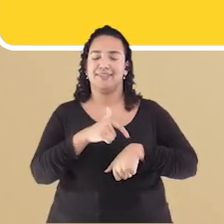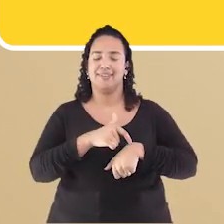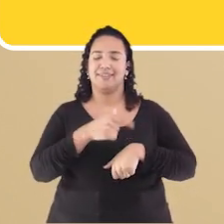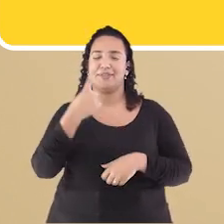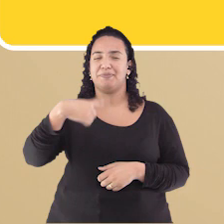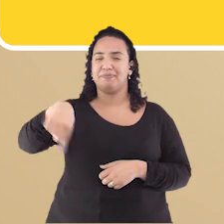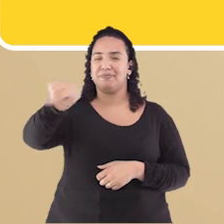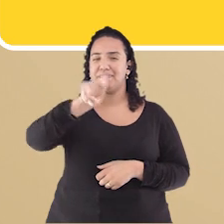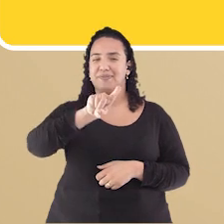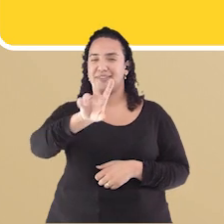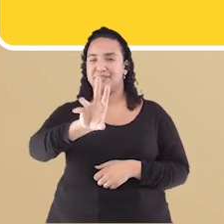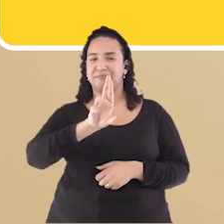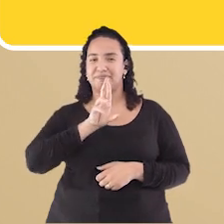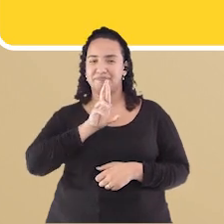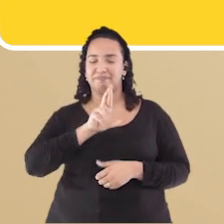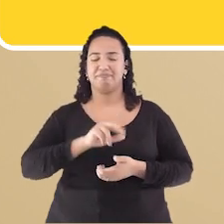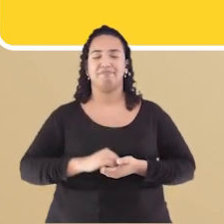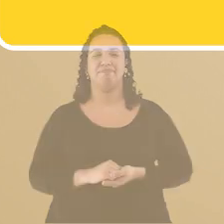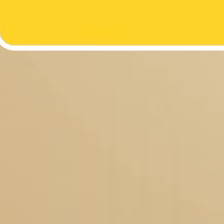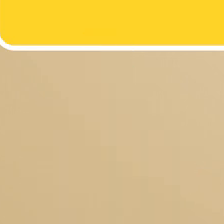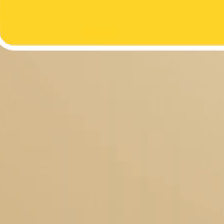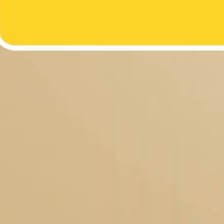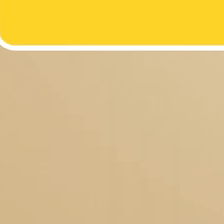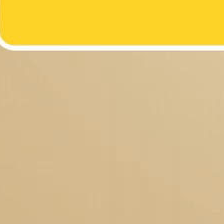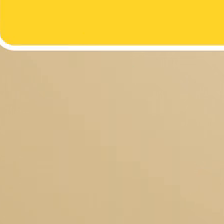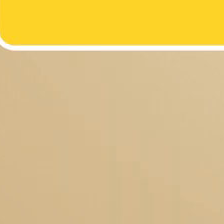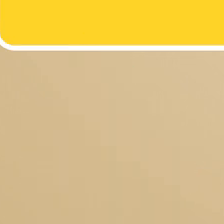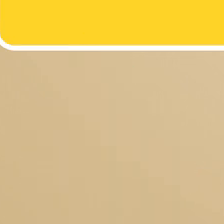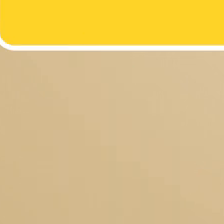Mais um tempo Para você pensar